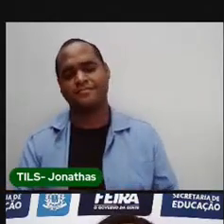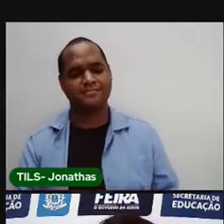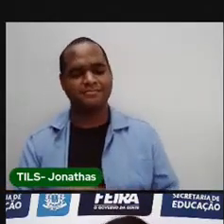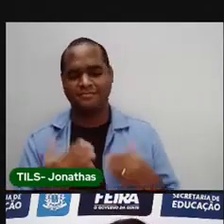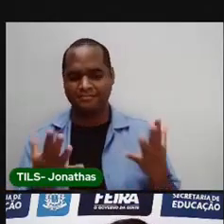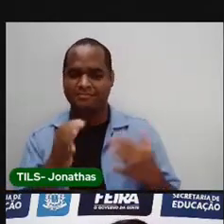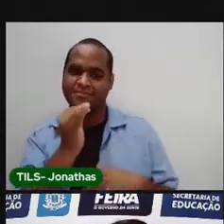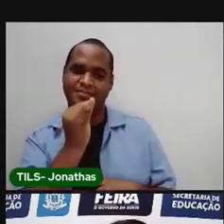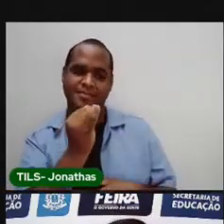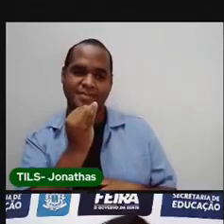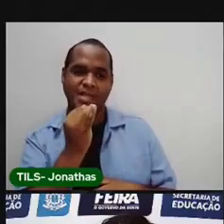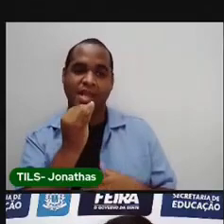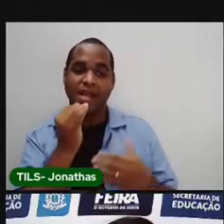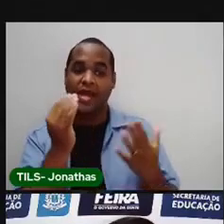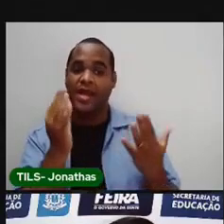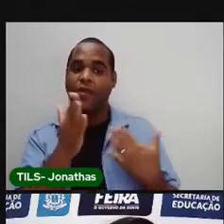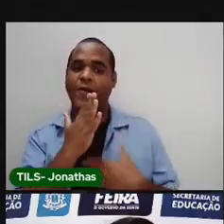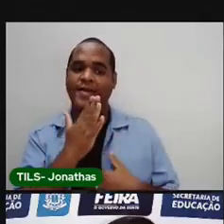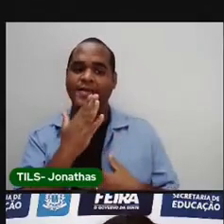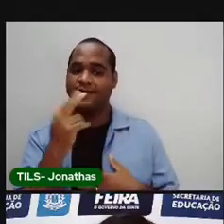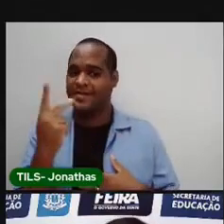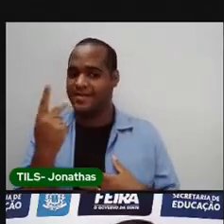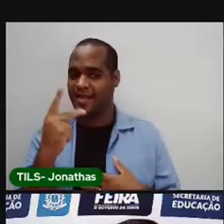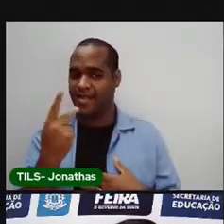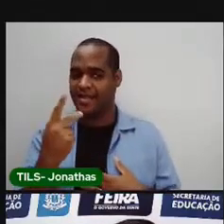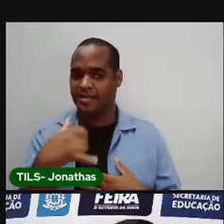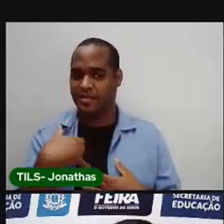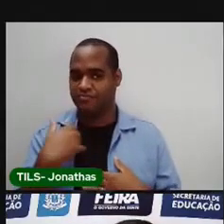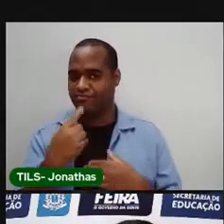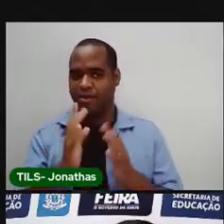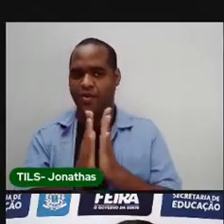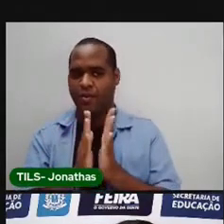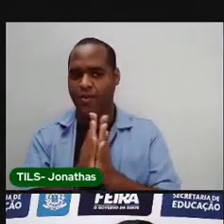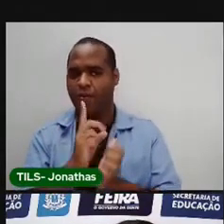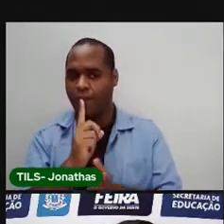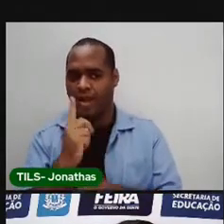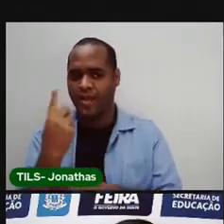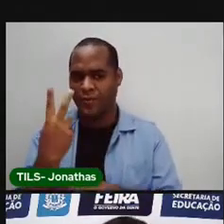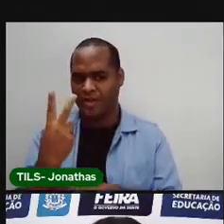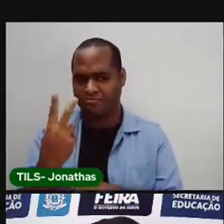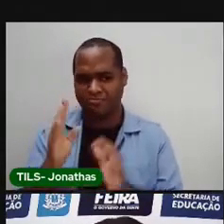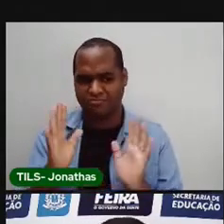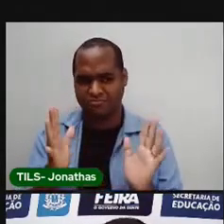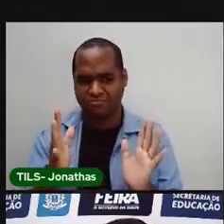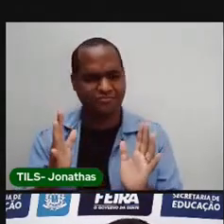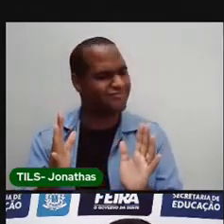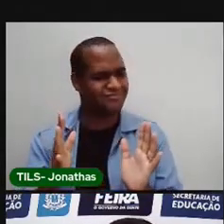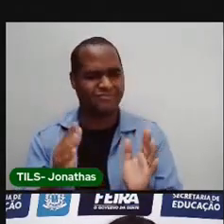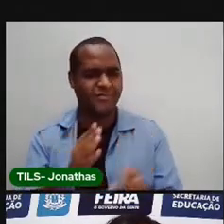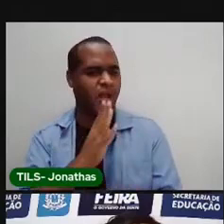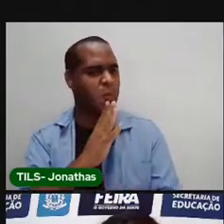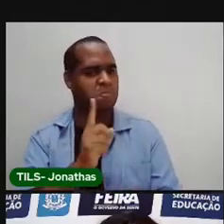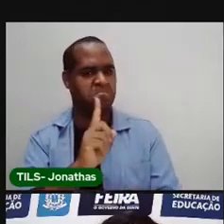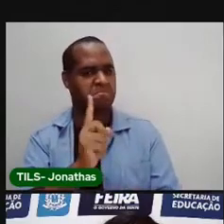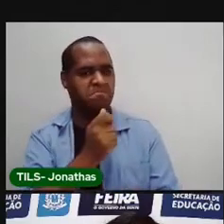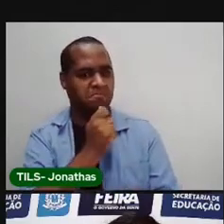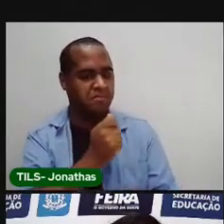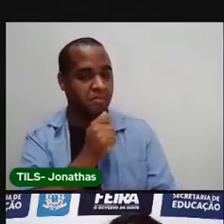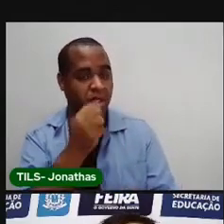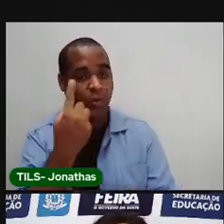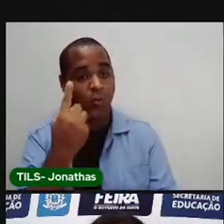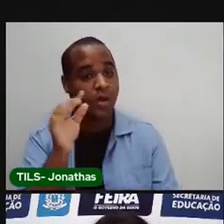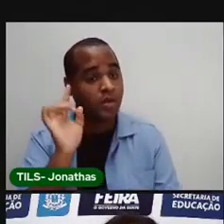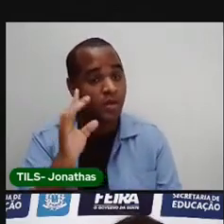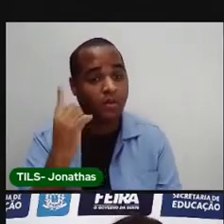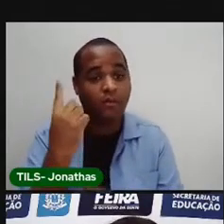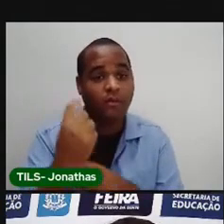Dica assim, você conhece alguém que faz aniversário duas vezes no ano? Nem eu conheço. A gente só faz